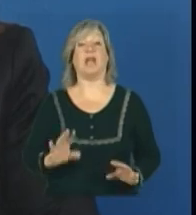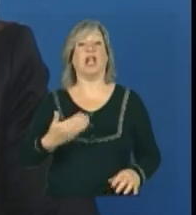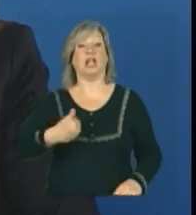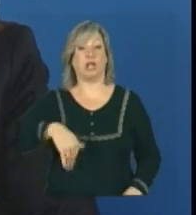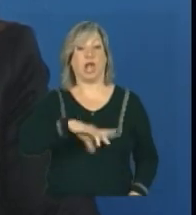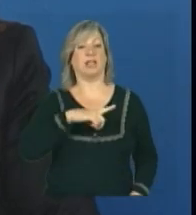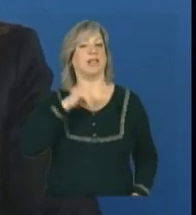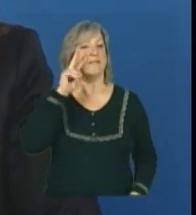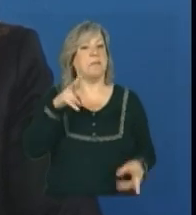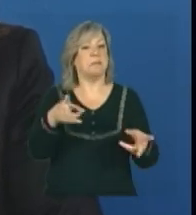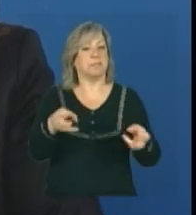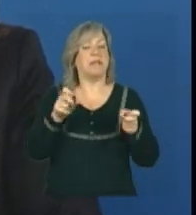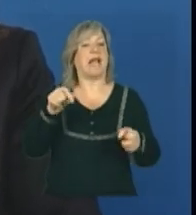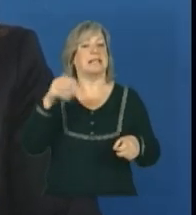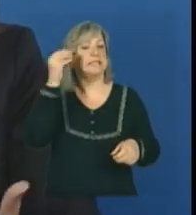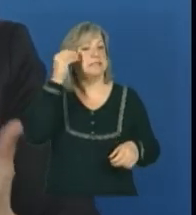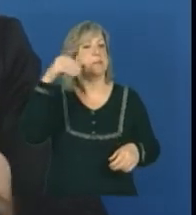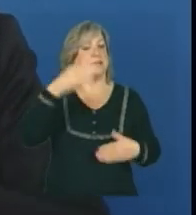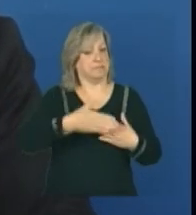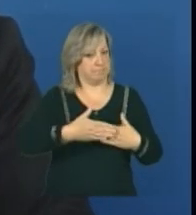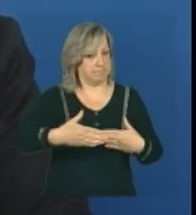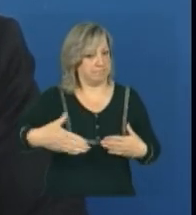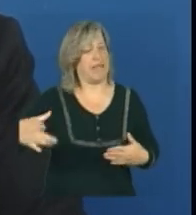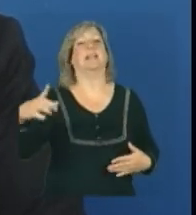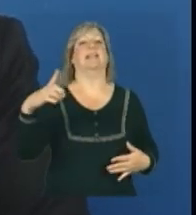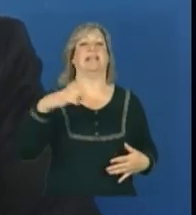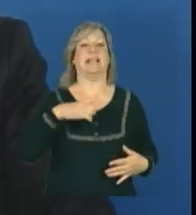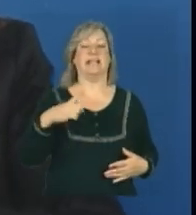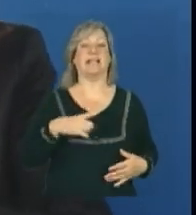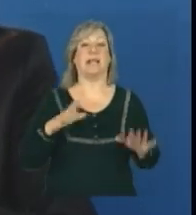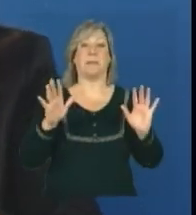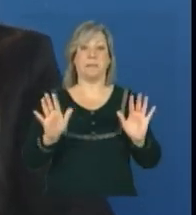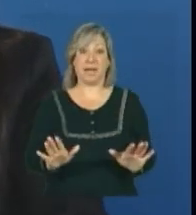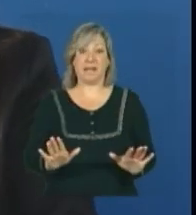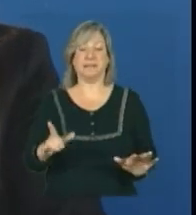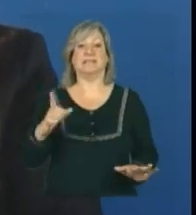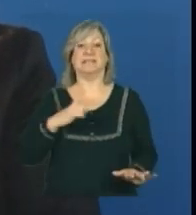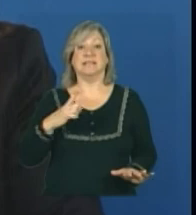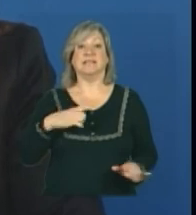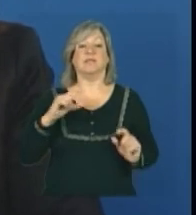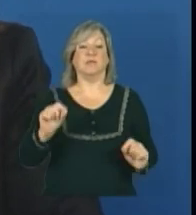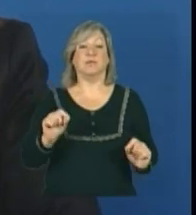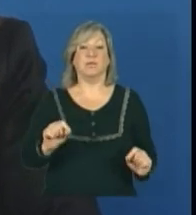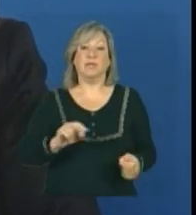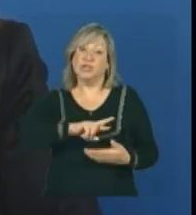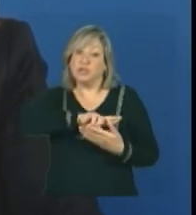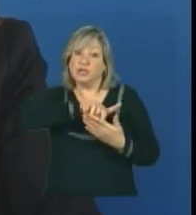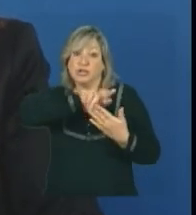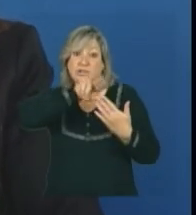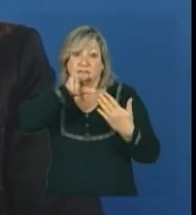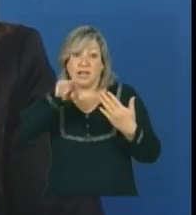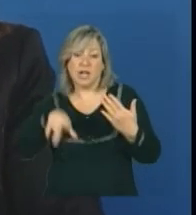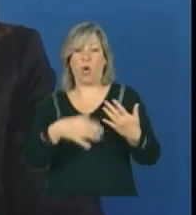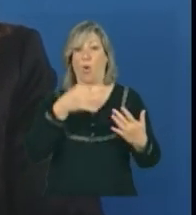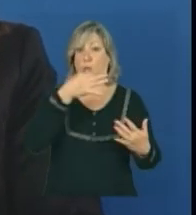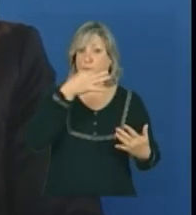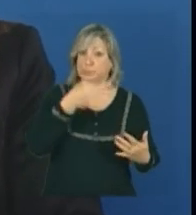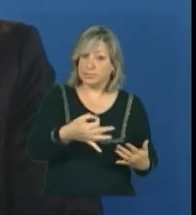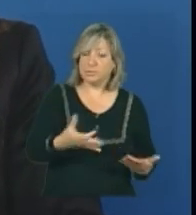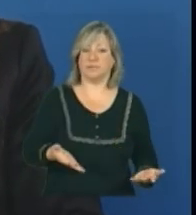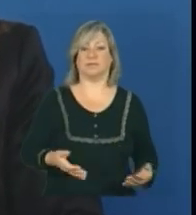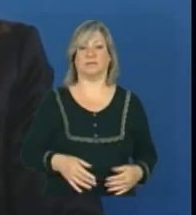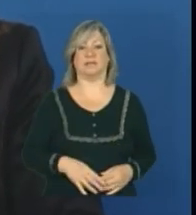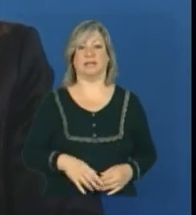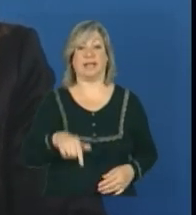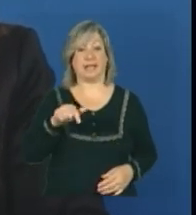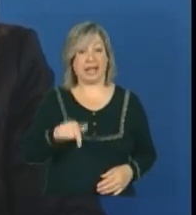observado que essa experiência está em curso, mas ela também está em curso com diferentes concepções e,